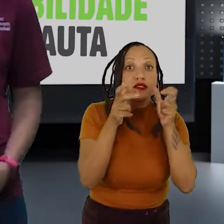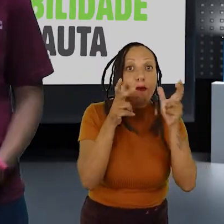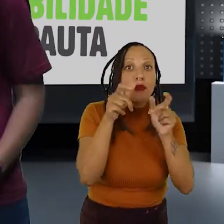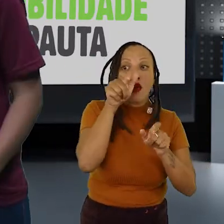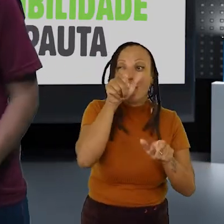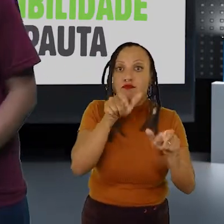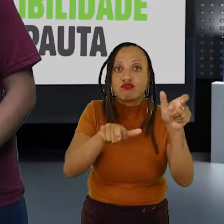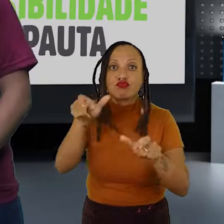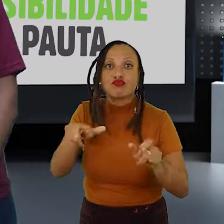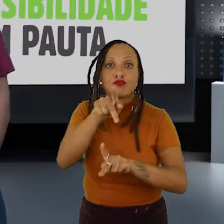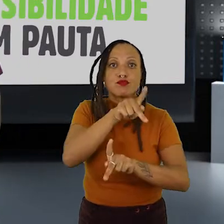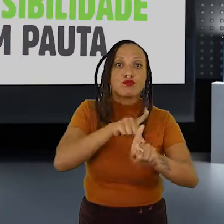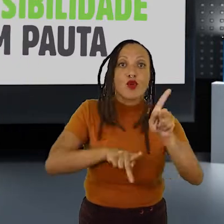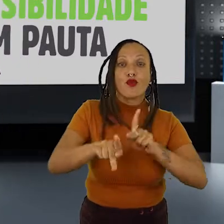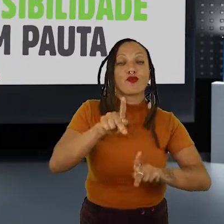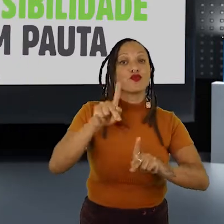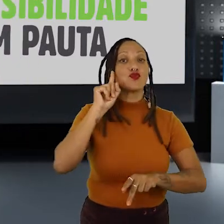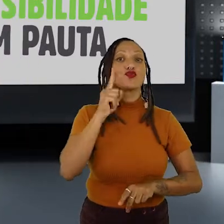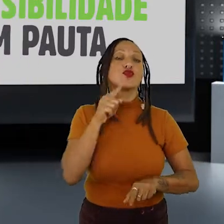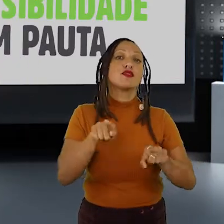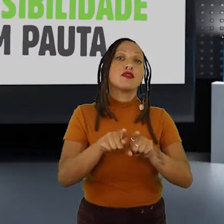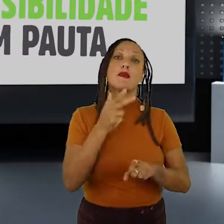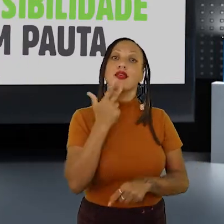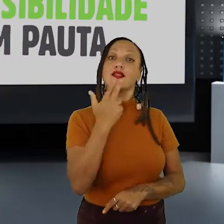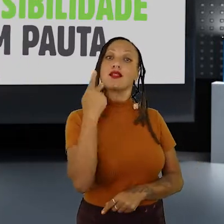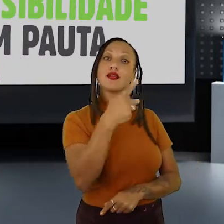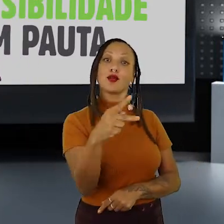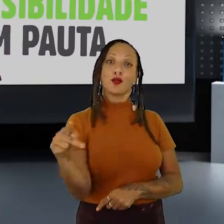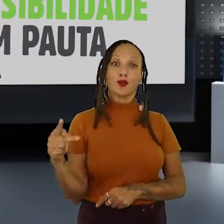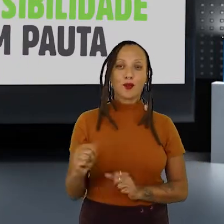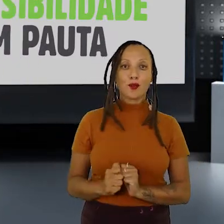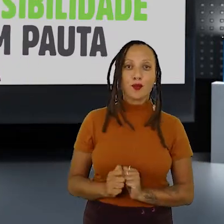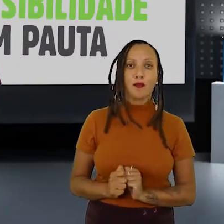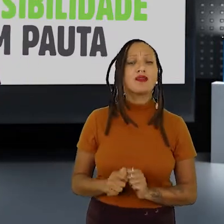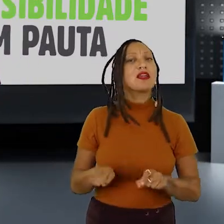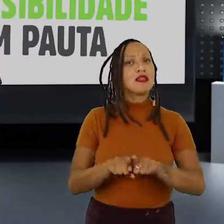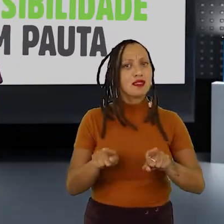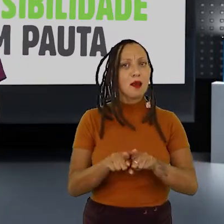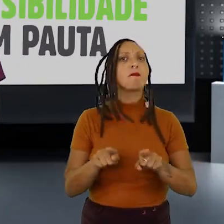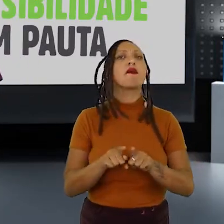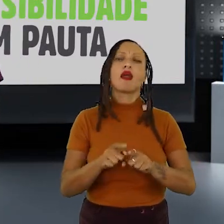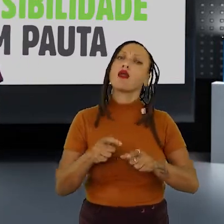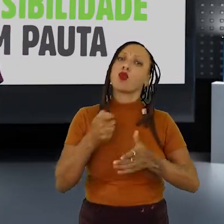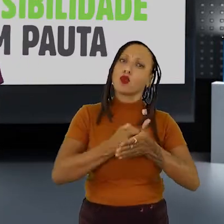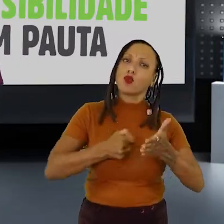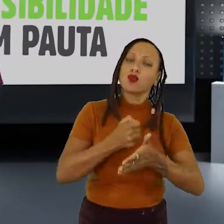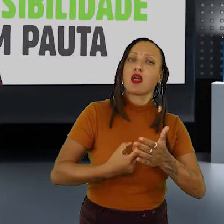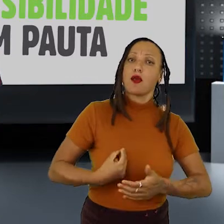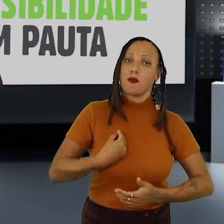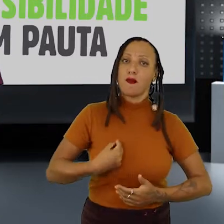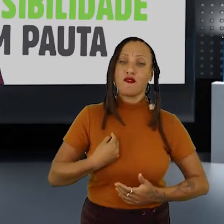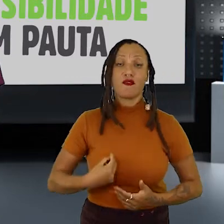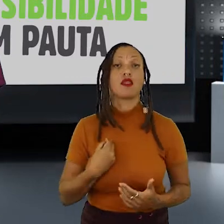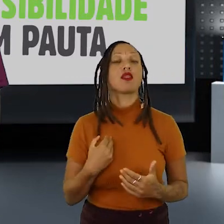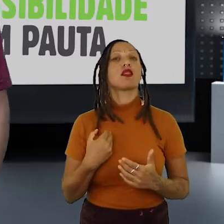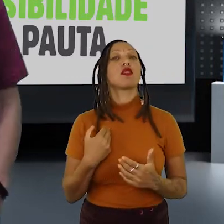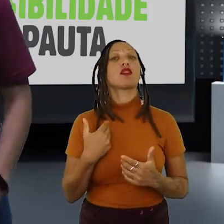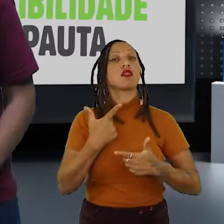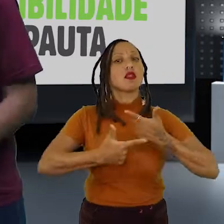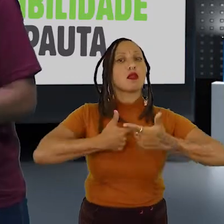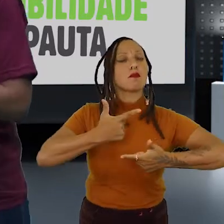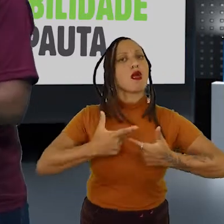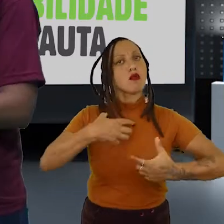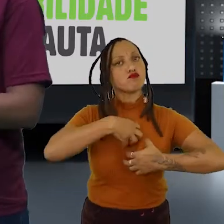surdas e da sua língua. Sublinhando a necessidade de lutar por condições de vida, trabalho e educação mais apropriadas.